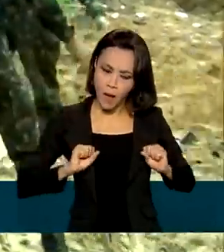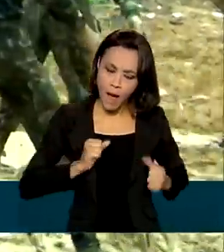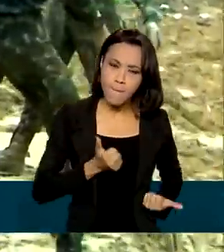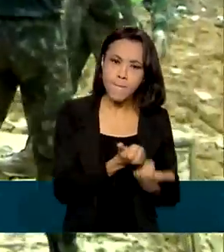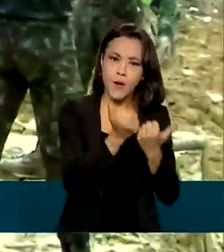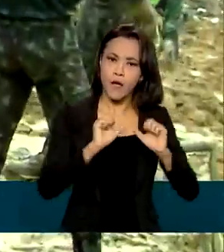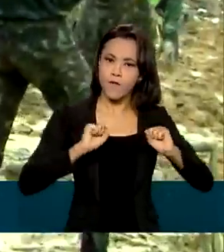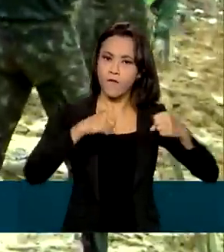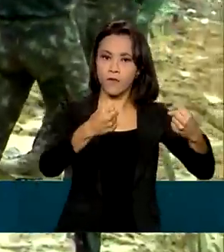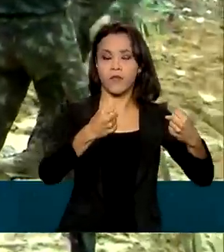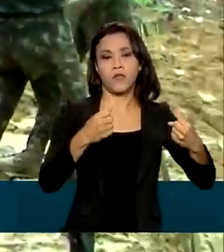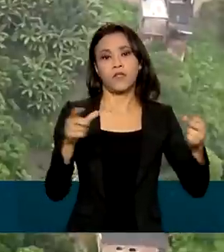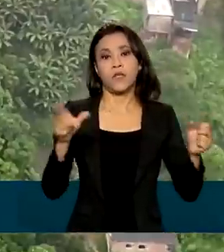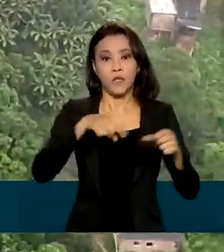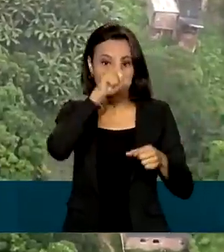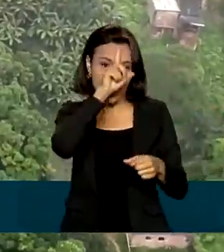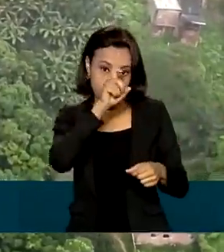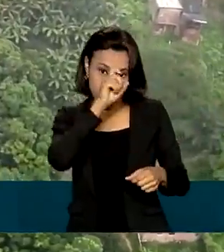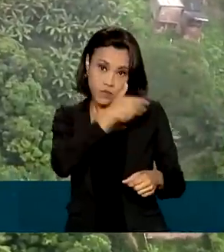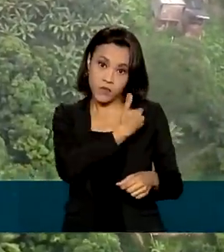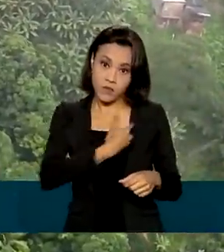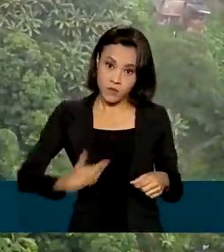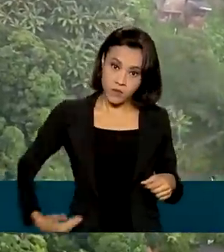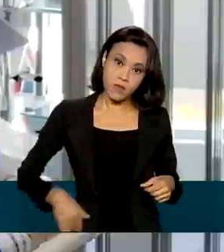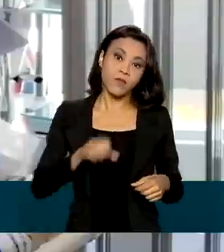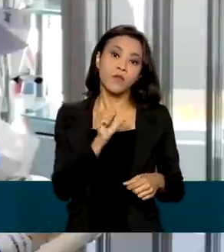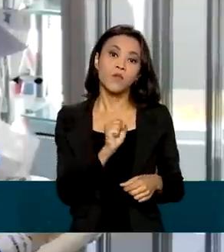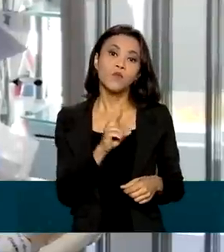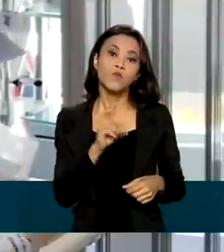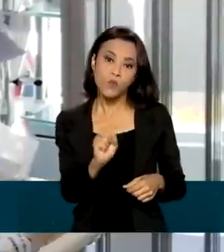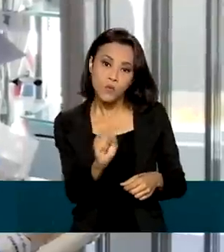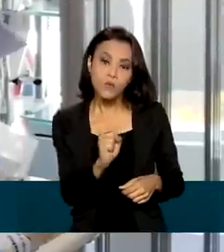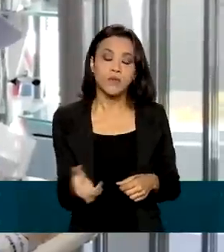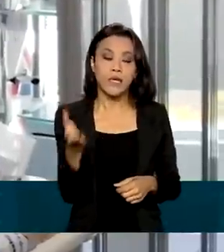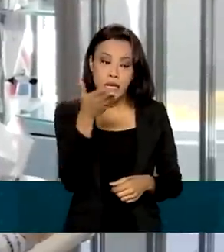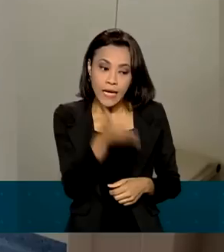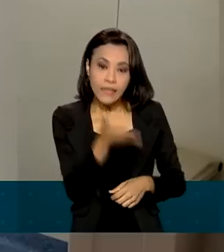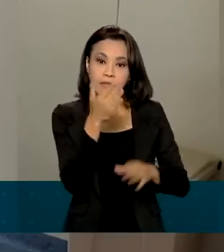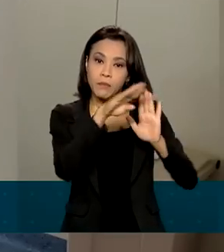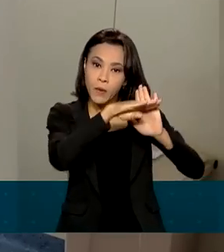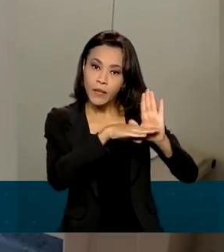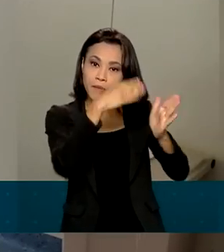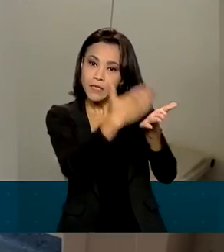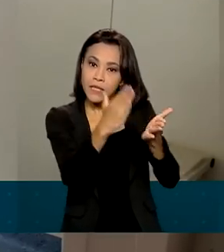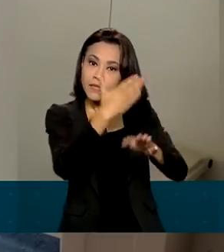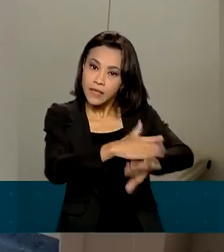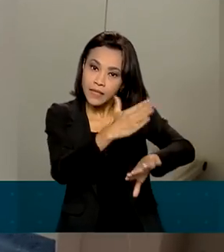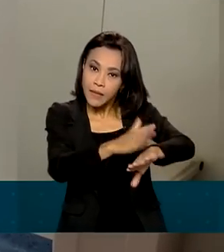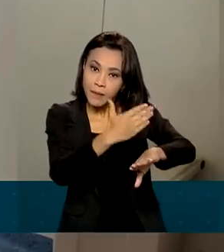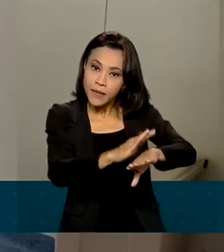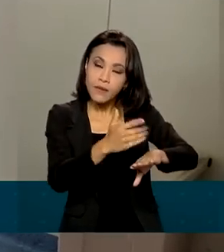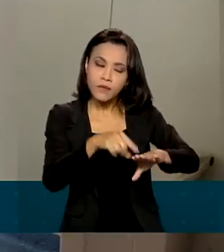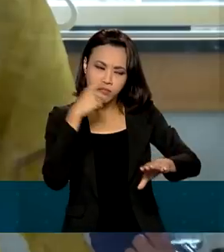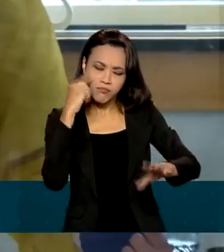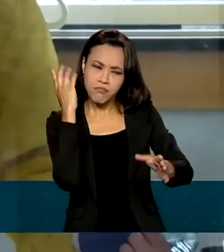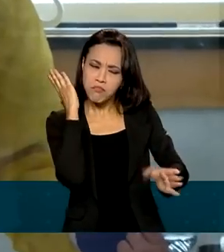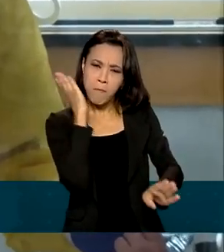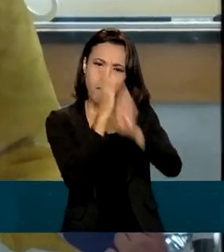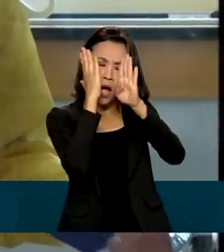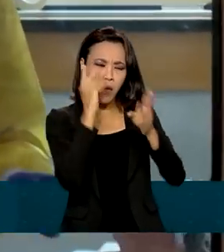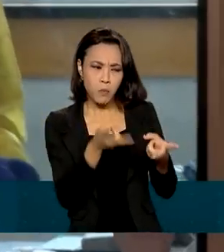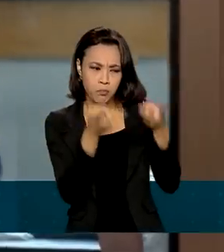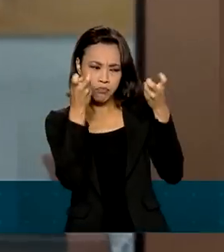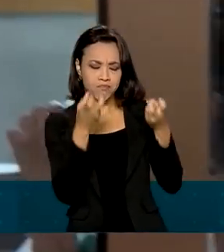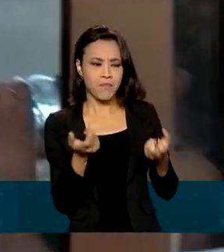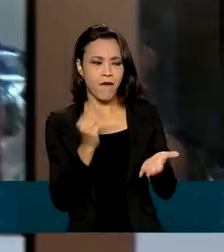enfrentamento a catástrofes e emergências. O programa de capacitação surgiu após a constatação da falta